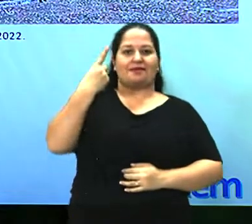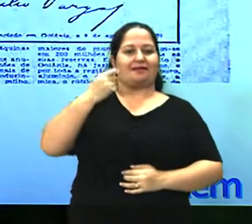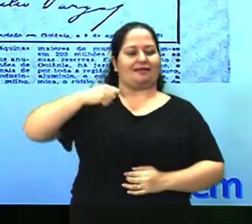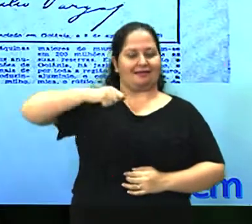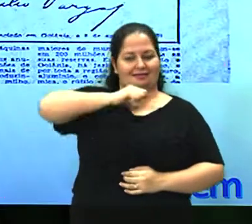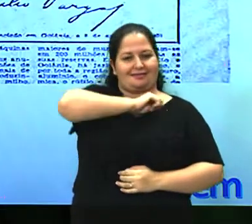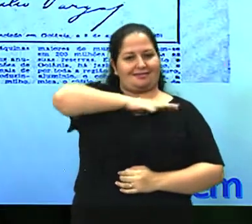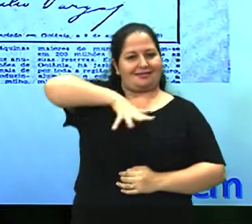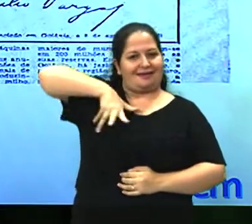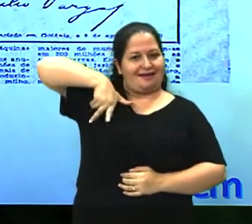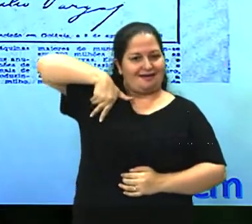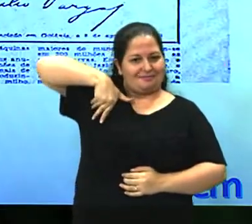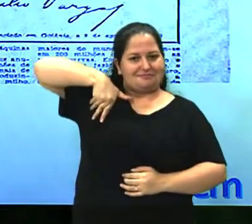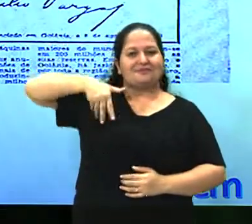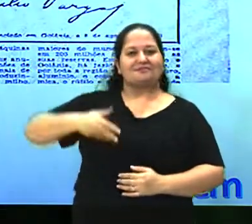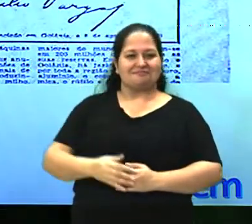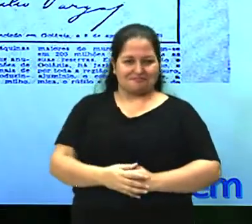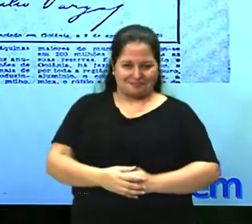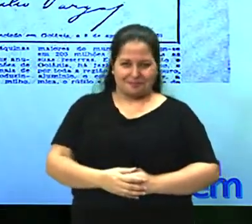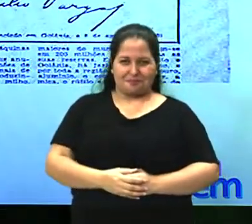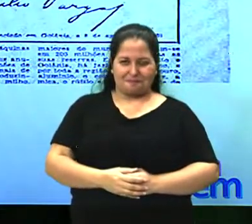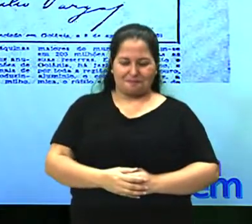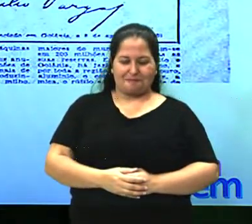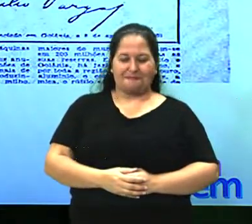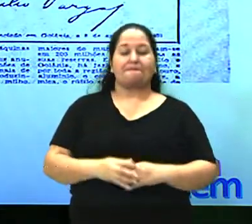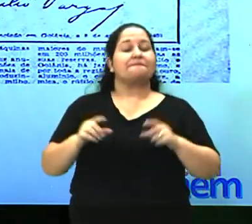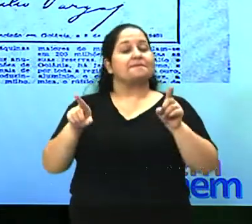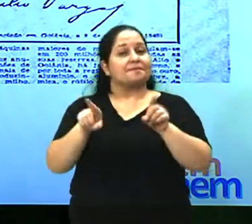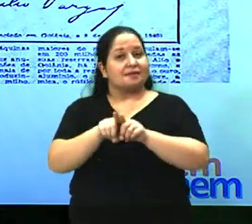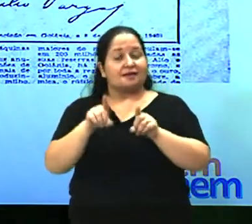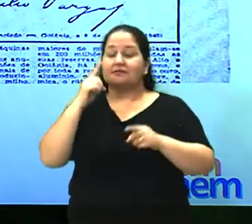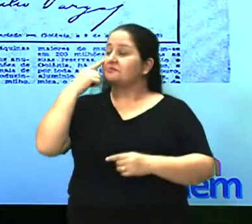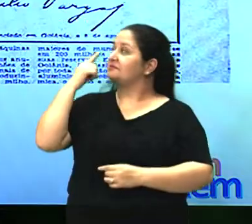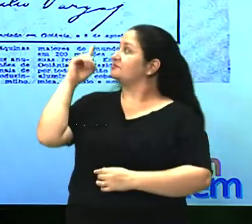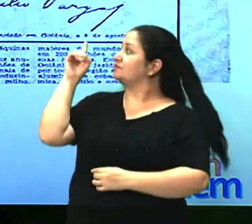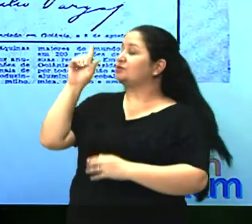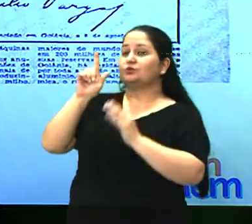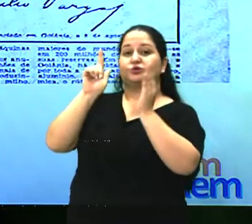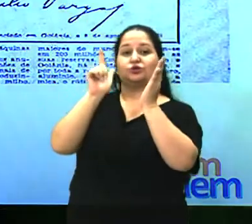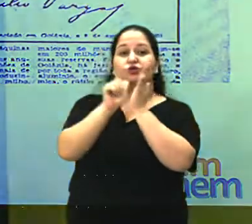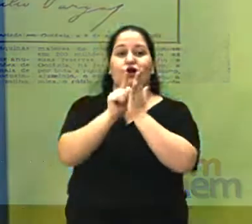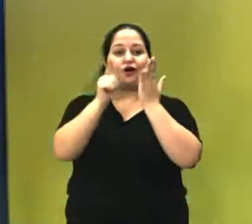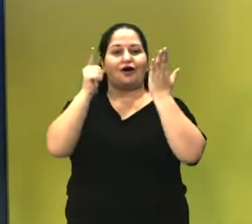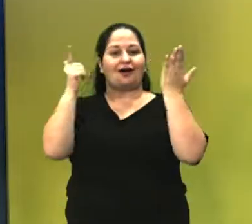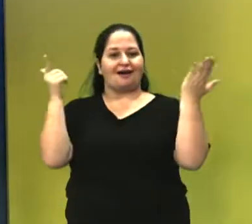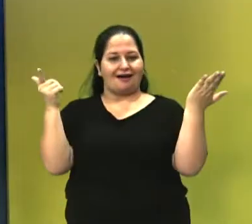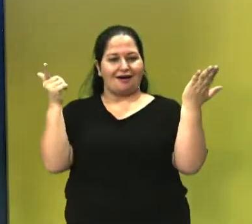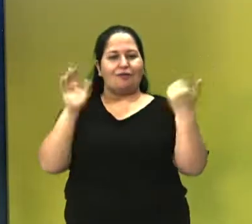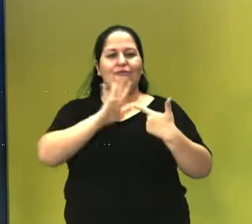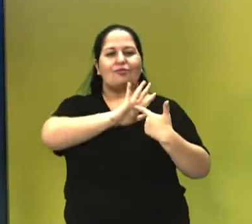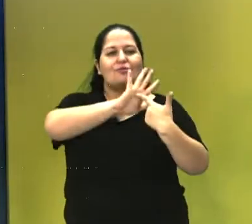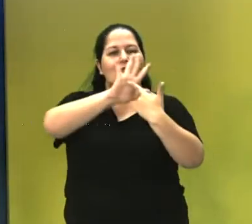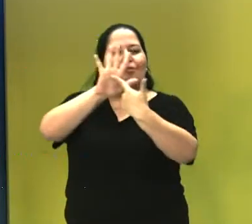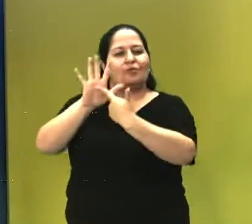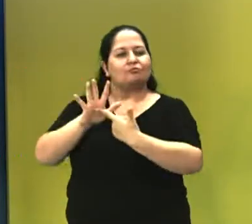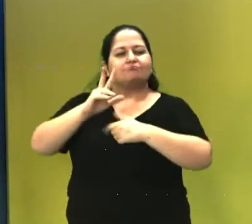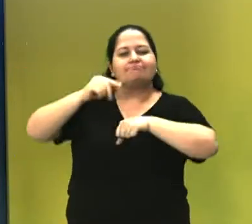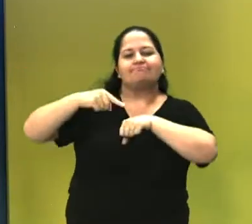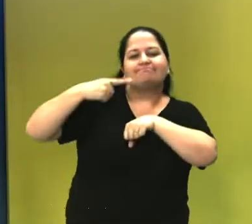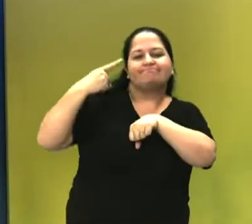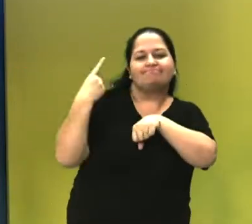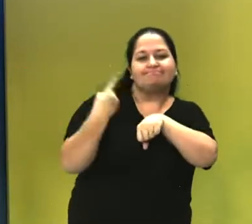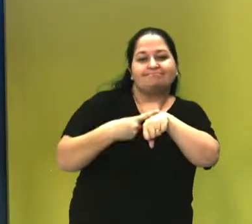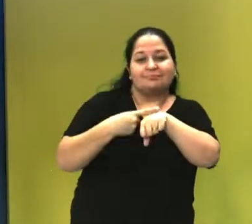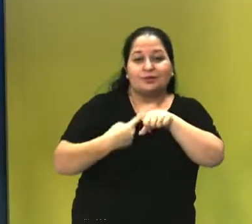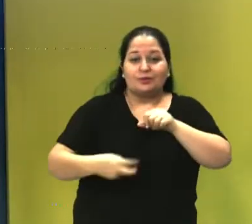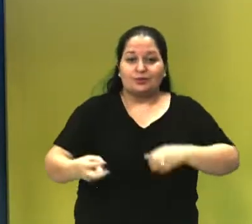Você vai perceber também aqui uma matéria de jornal do batismo cultural de Goiânia. O que é